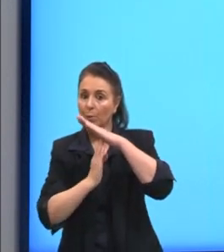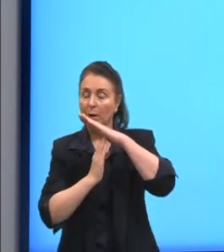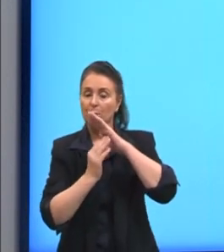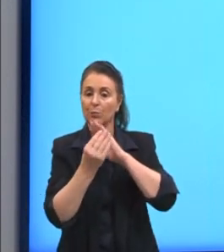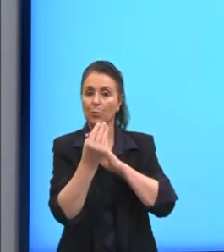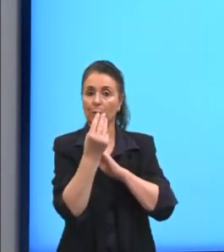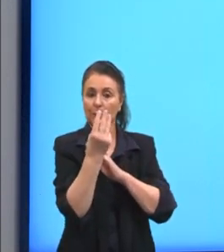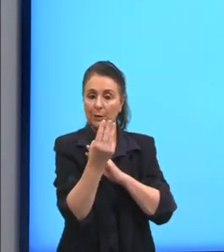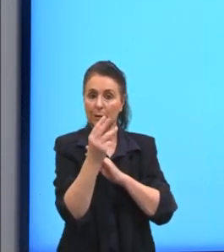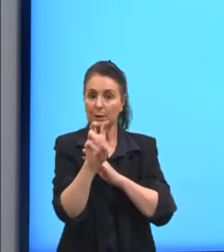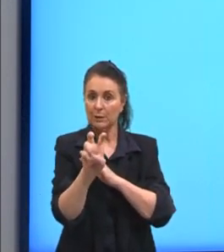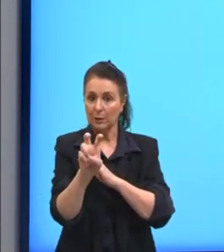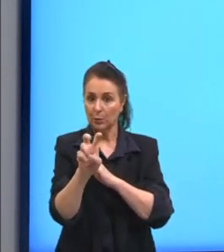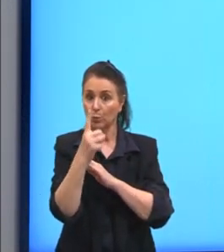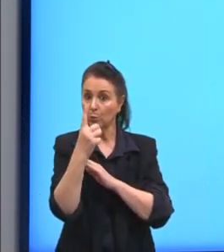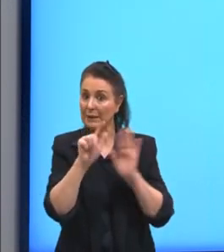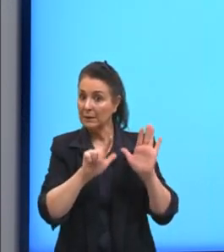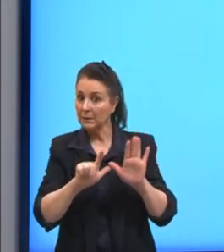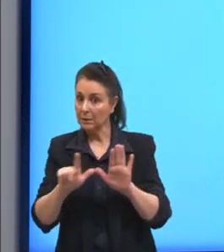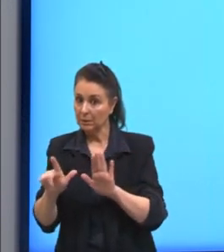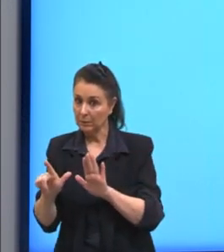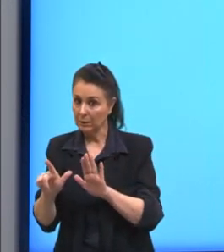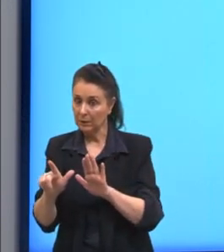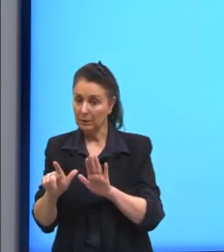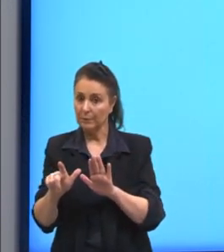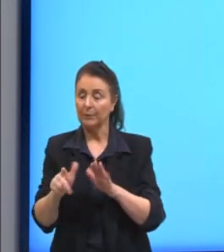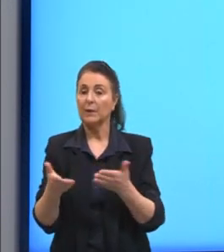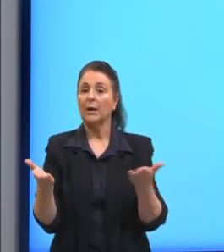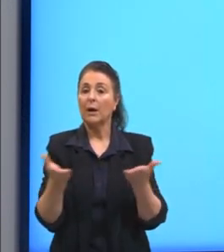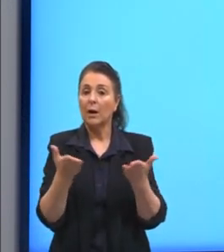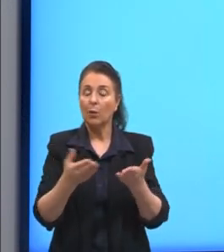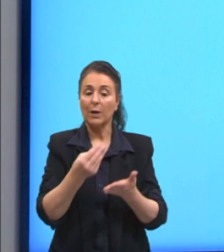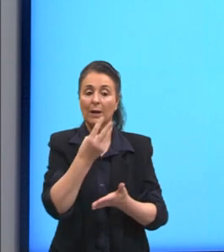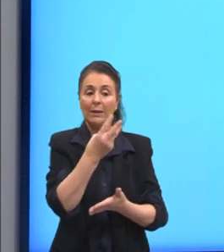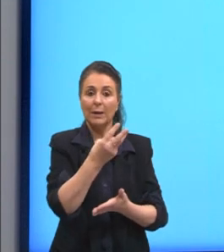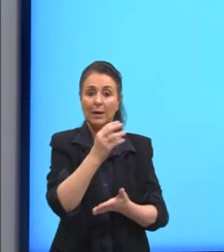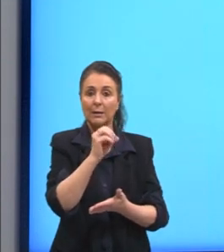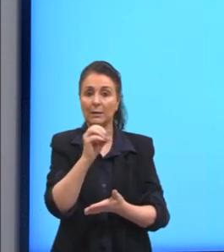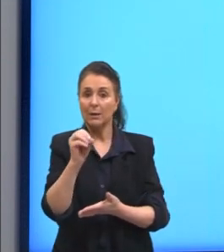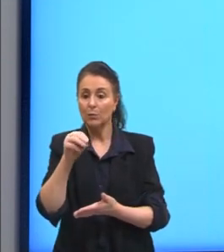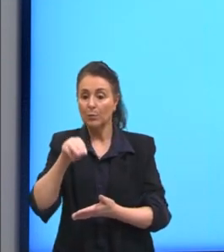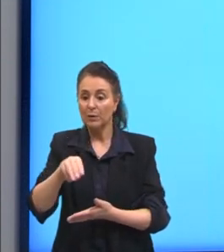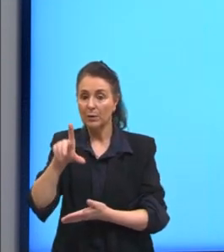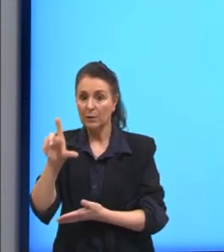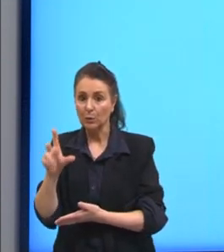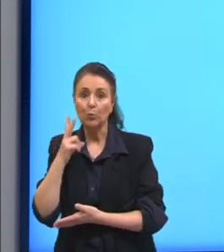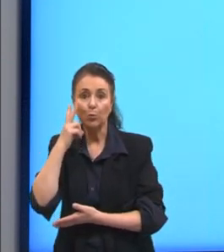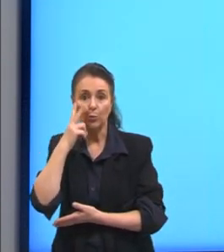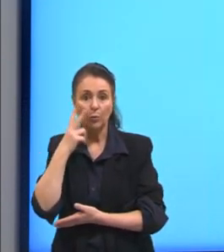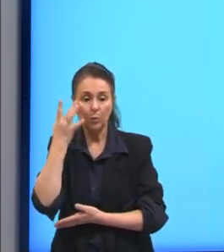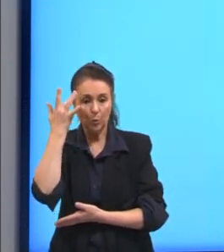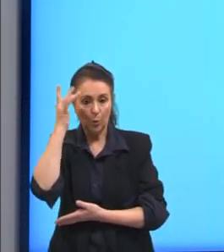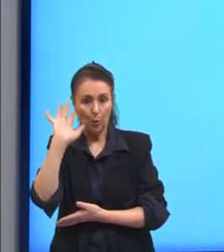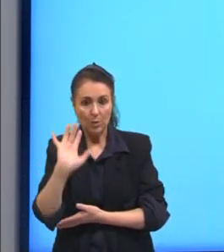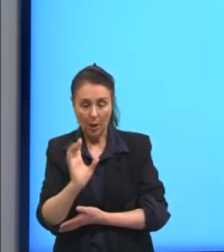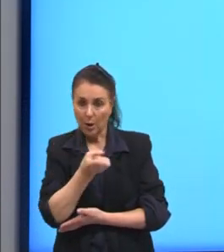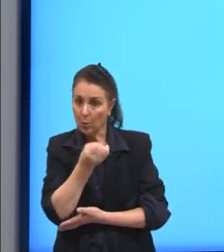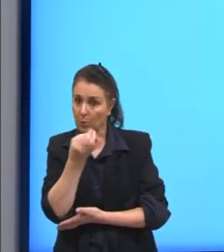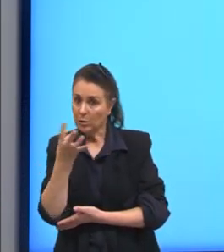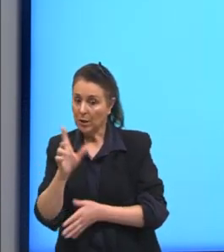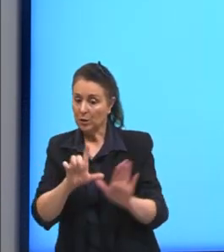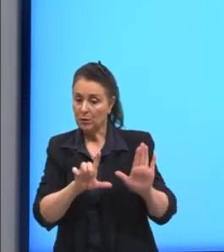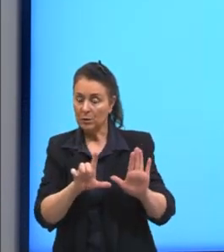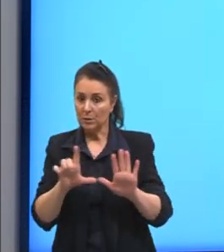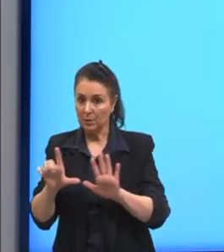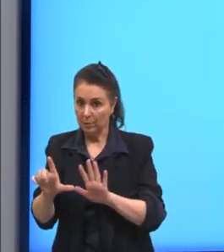35 unidades por semana. Mas agora eu quero 300 mililitros de vinho. Não sei quantas unidades são por semana.